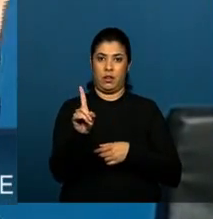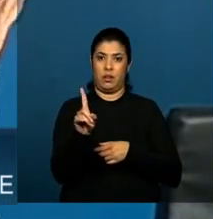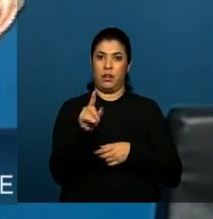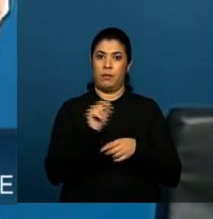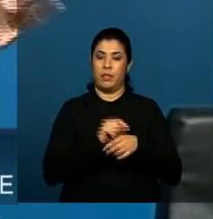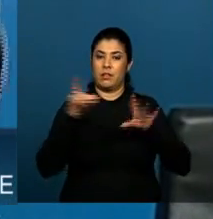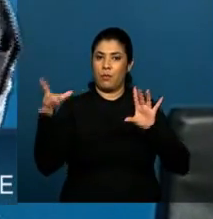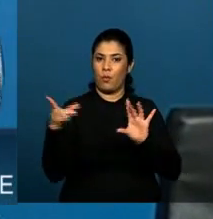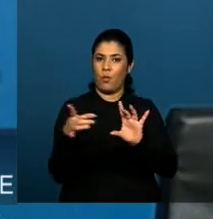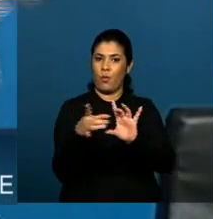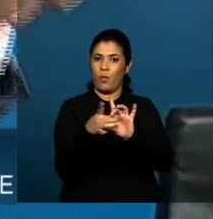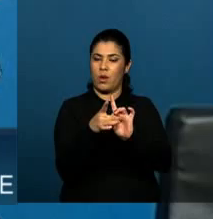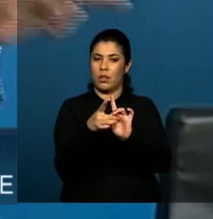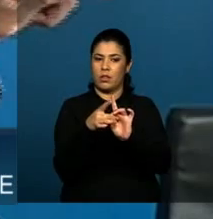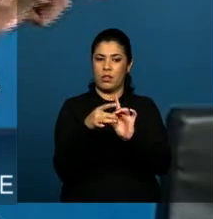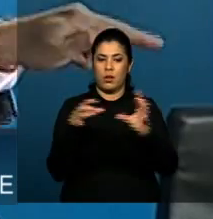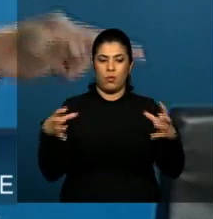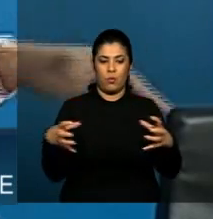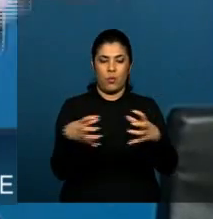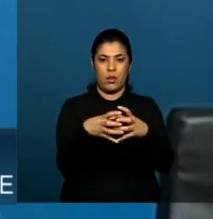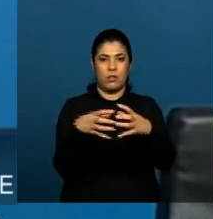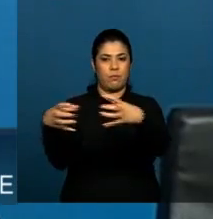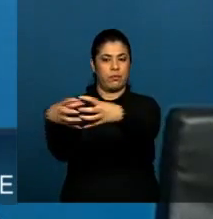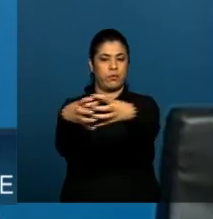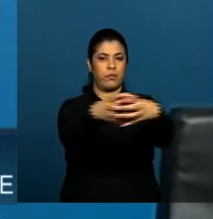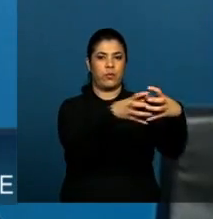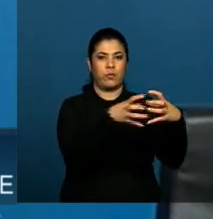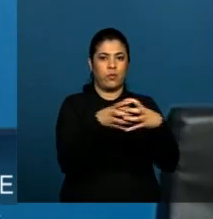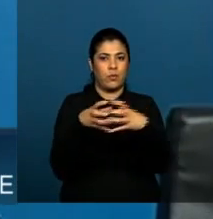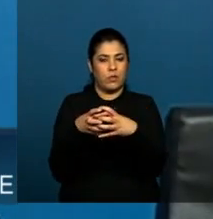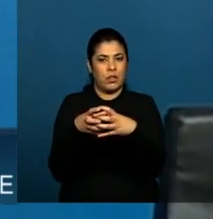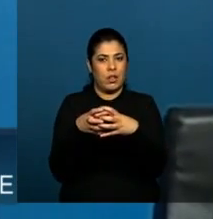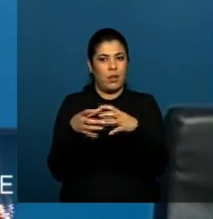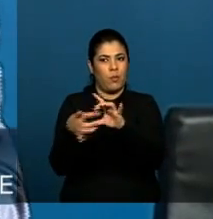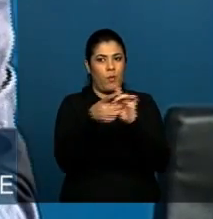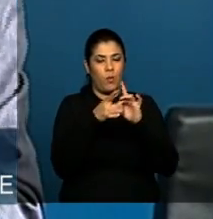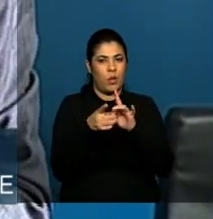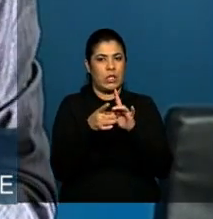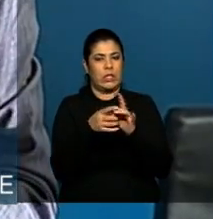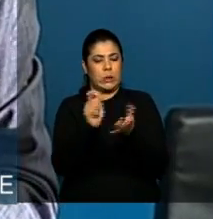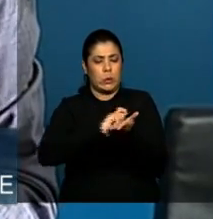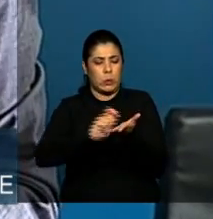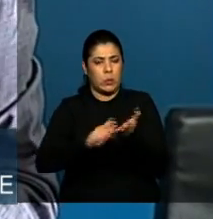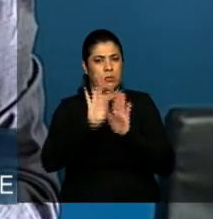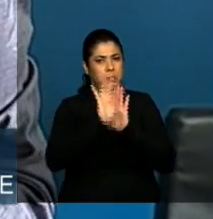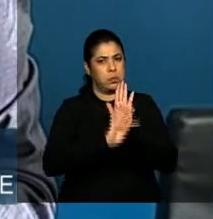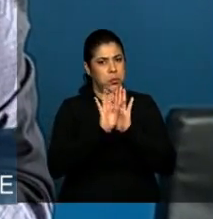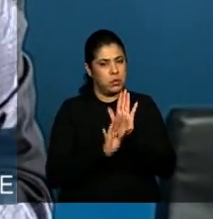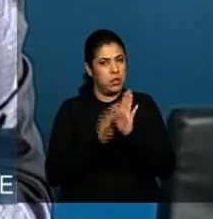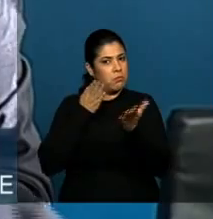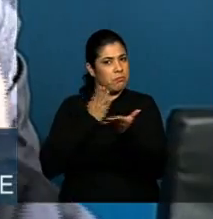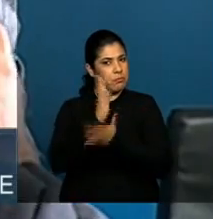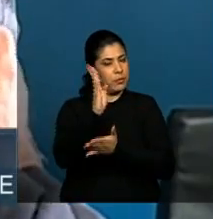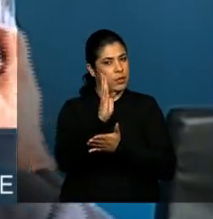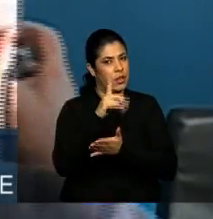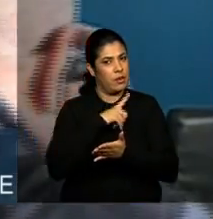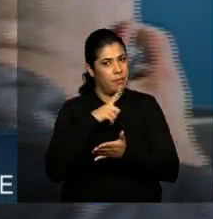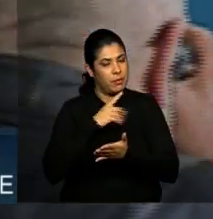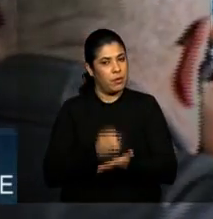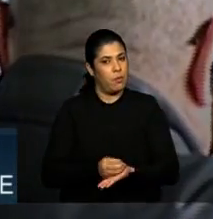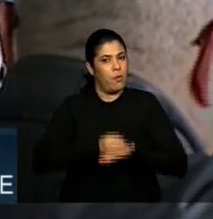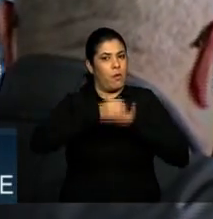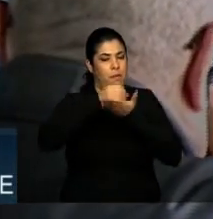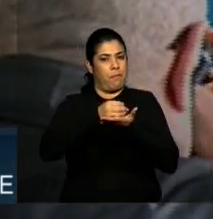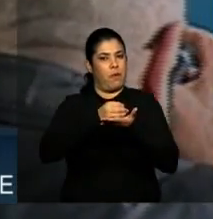sinergia que se formou em torno do marco civil que garantiu sua aprovação no Congresso Nacional se forme agora para dar sustentação política e